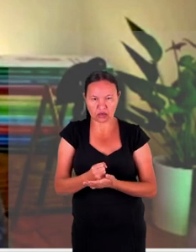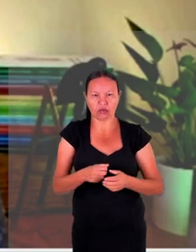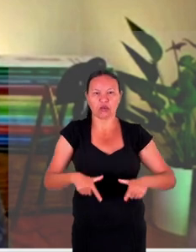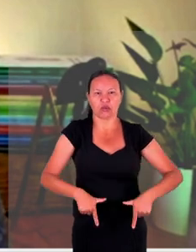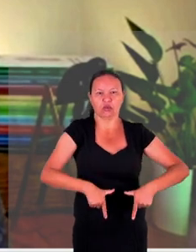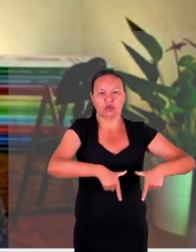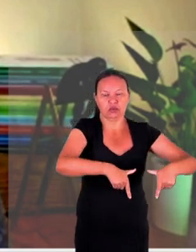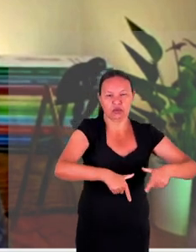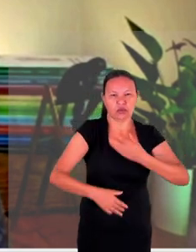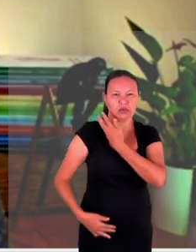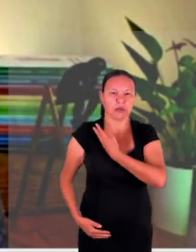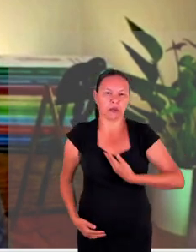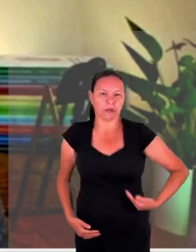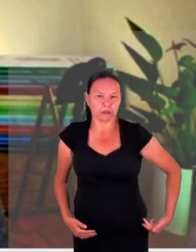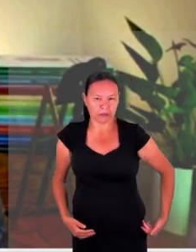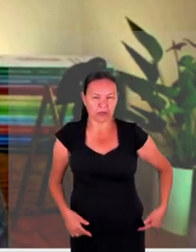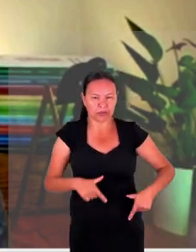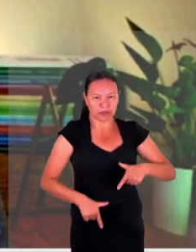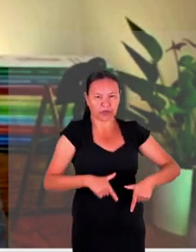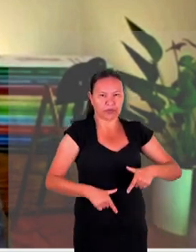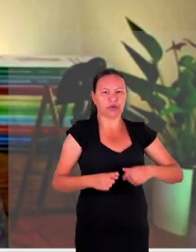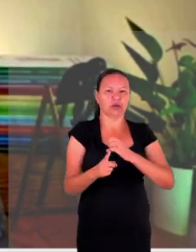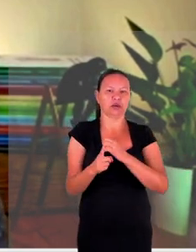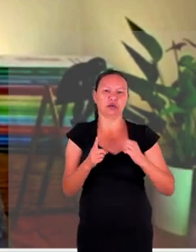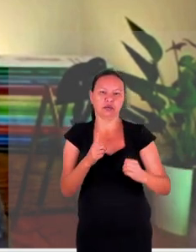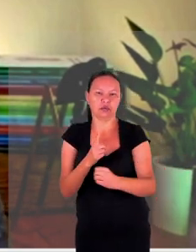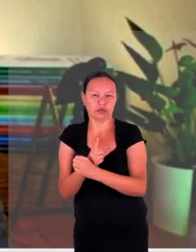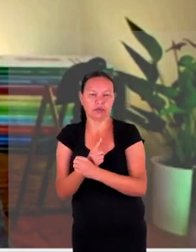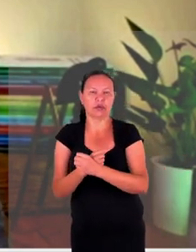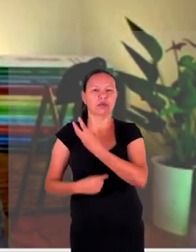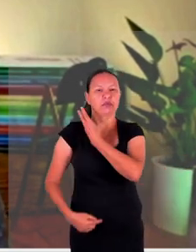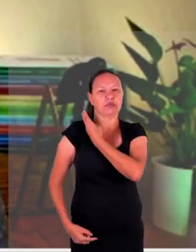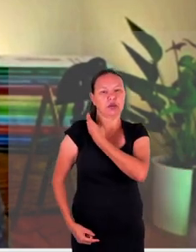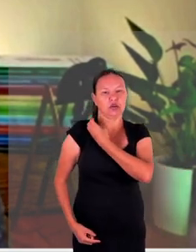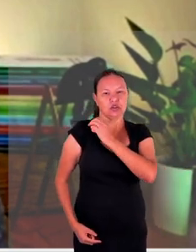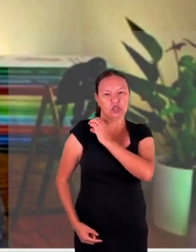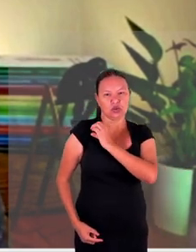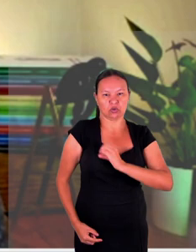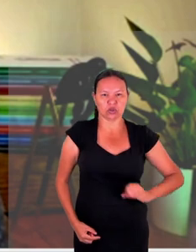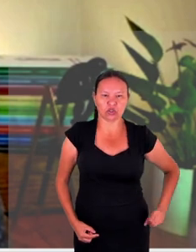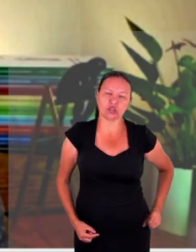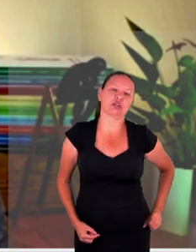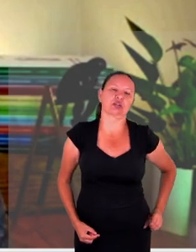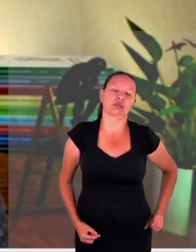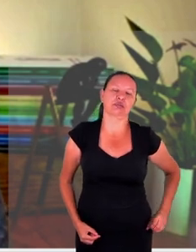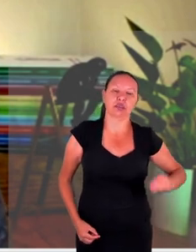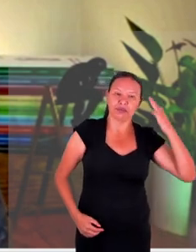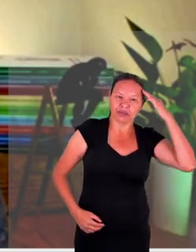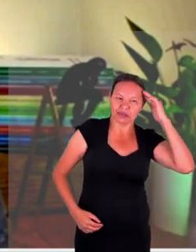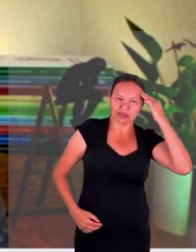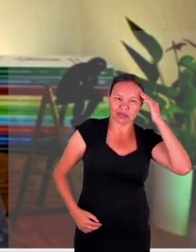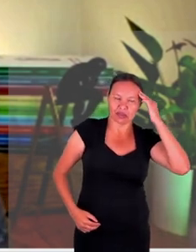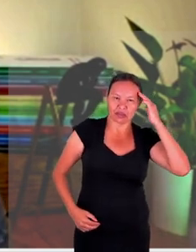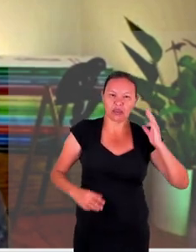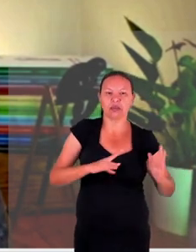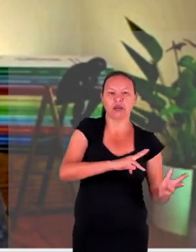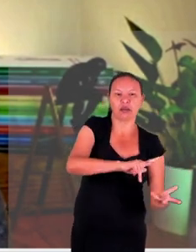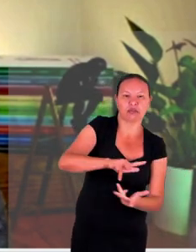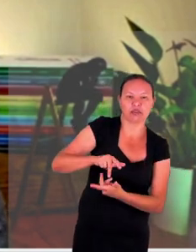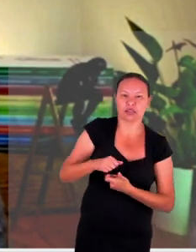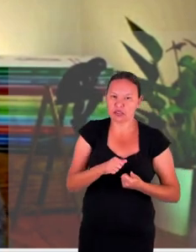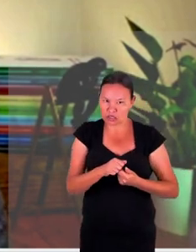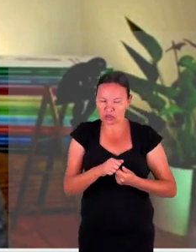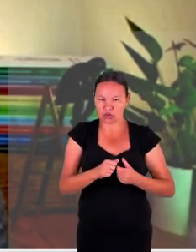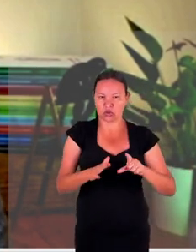públicos brasileiros na área social mas a nossa constituição foi enfática em entender a universalidade